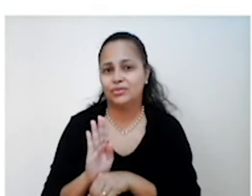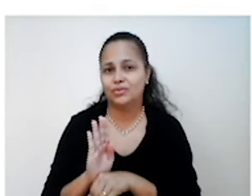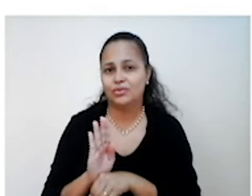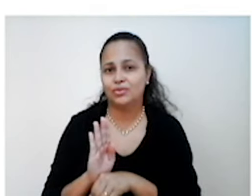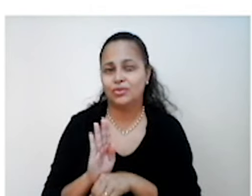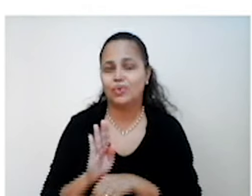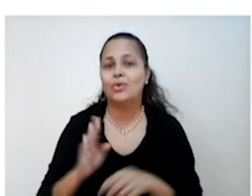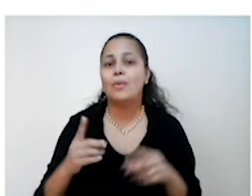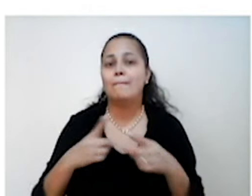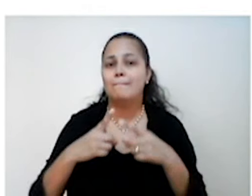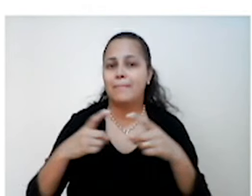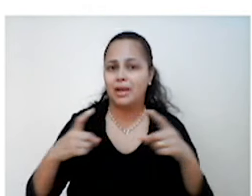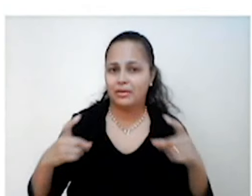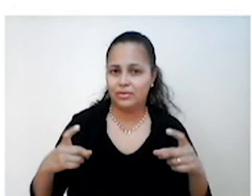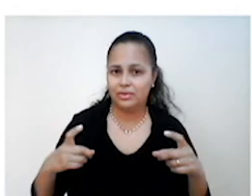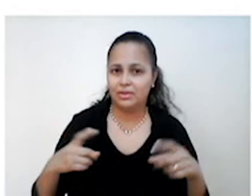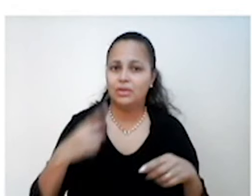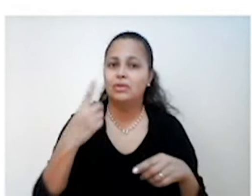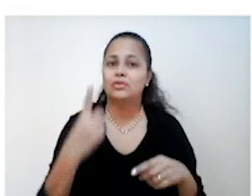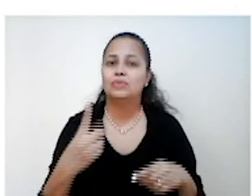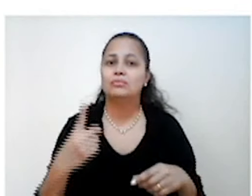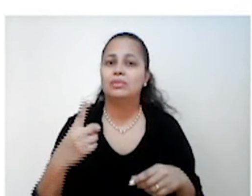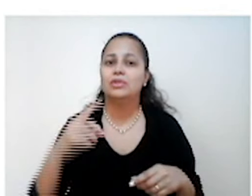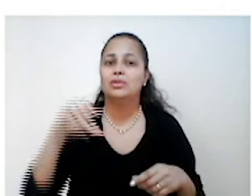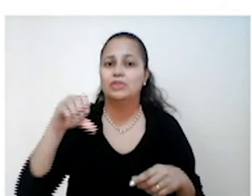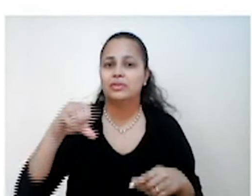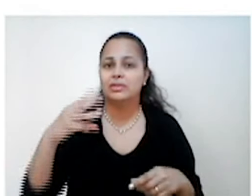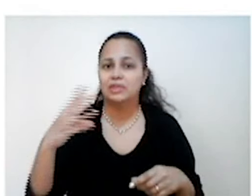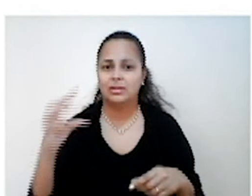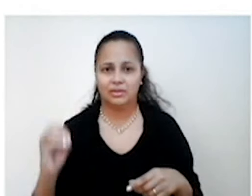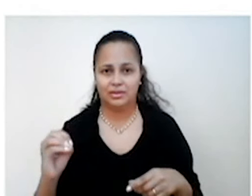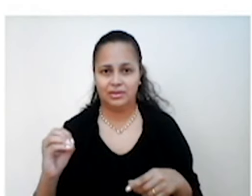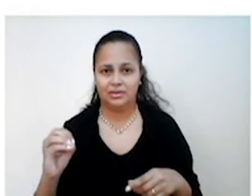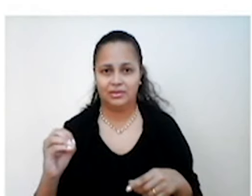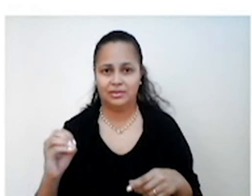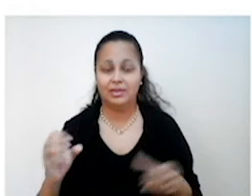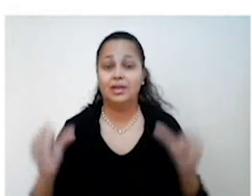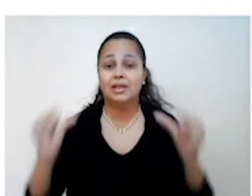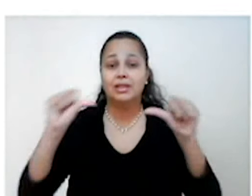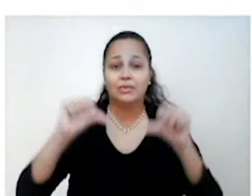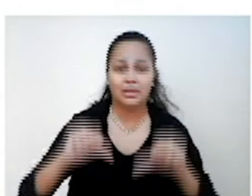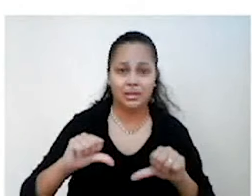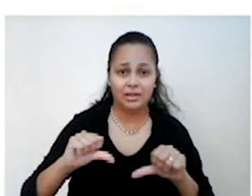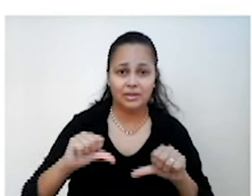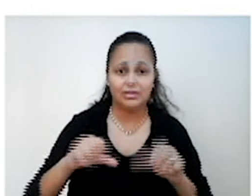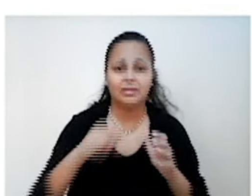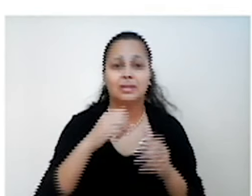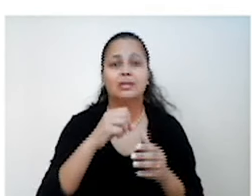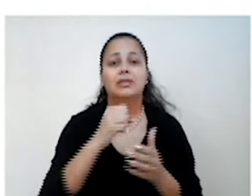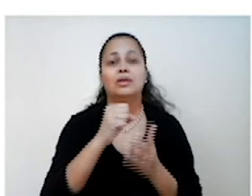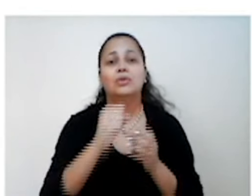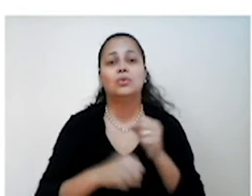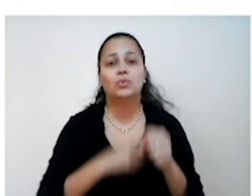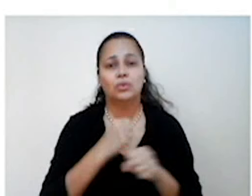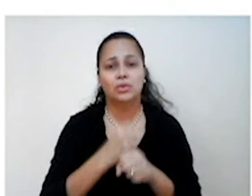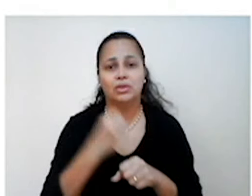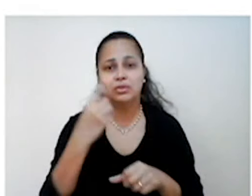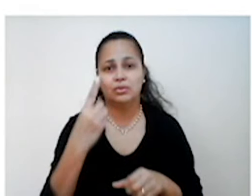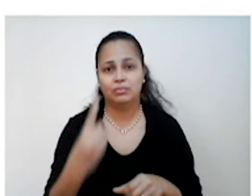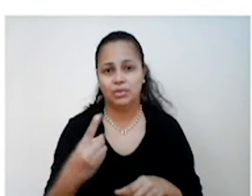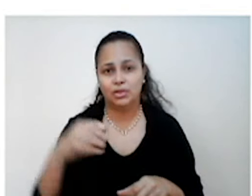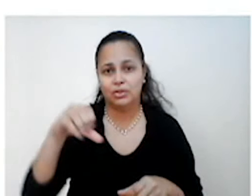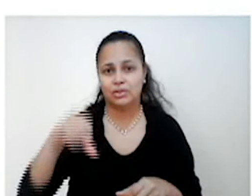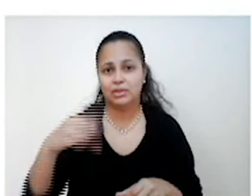1930, que nós vamos estudar no módulo 8. Então, a crise de 1929 repercutiu